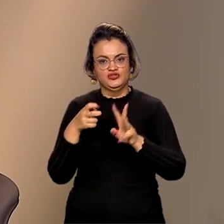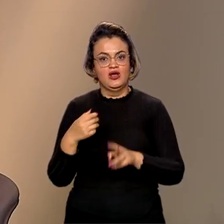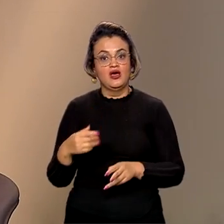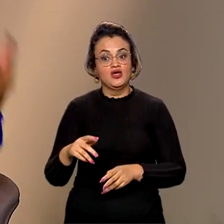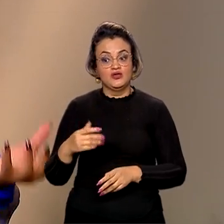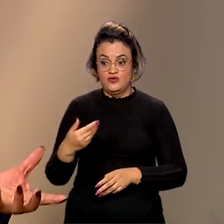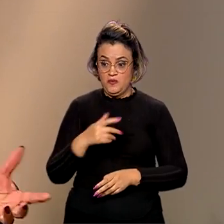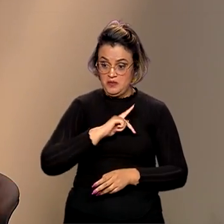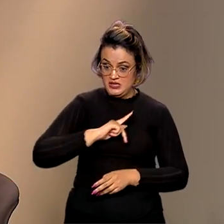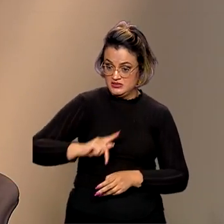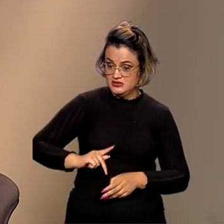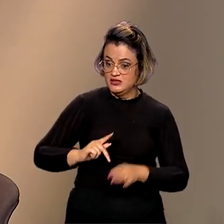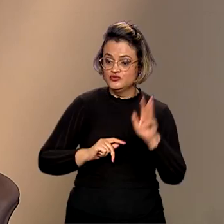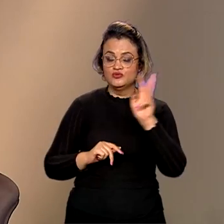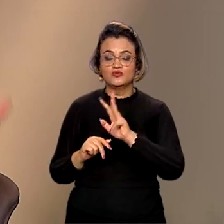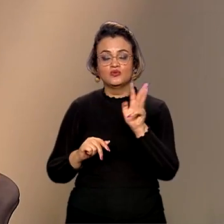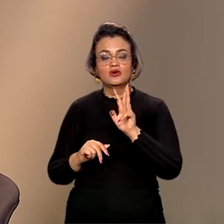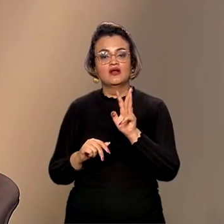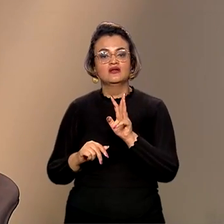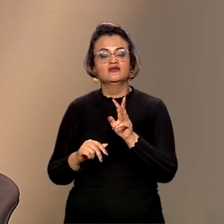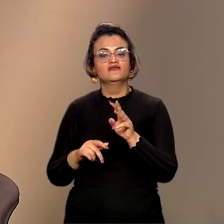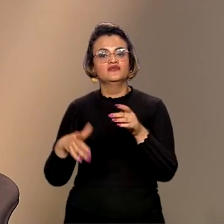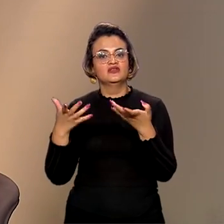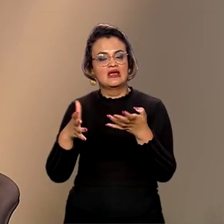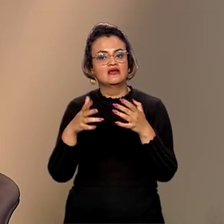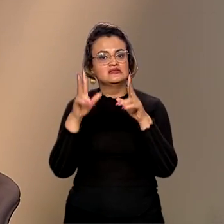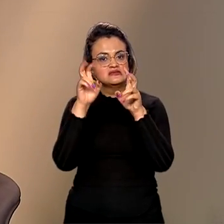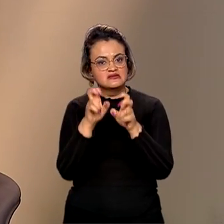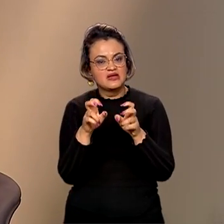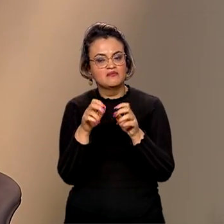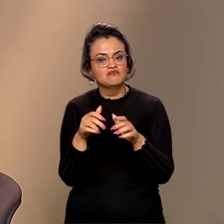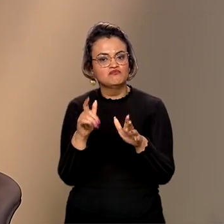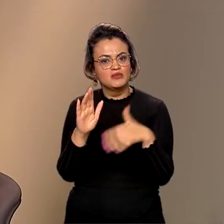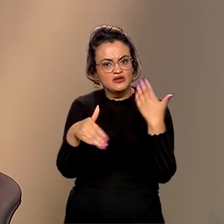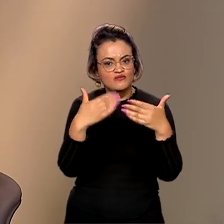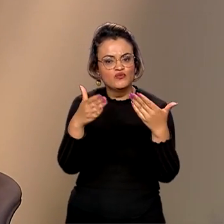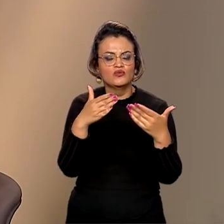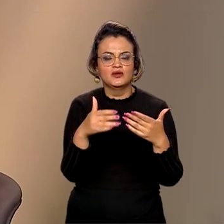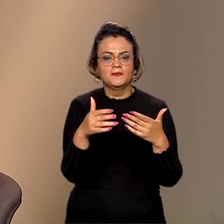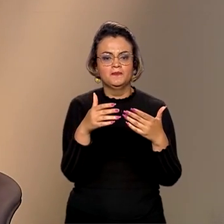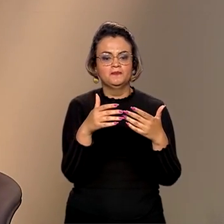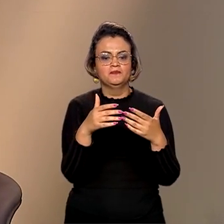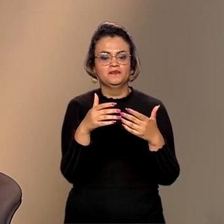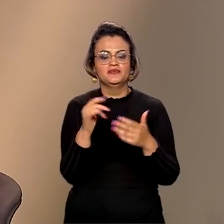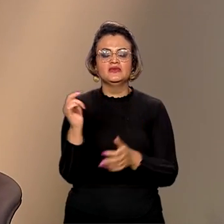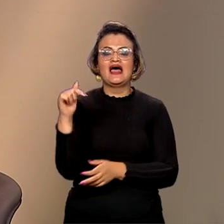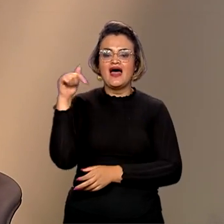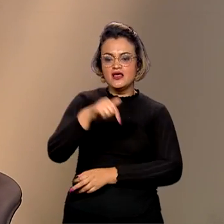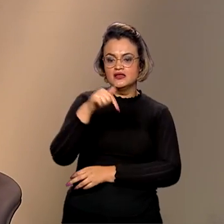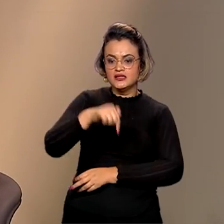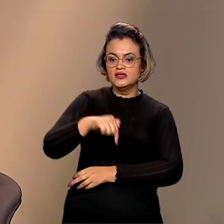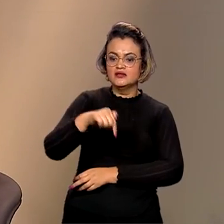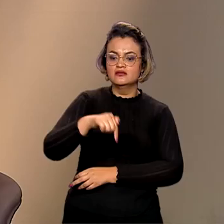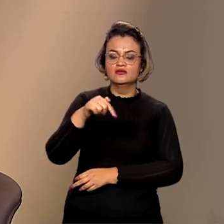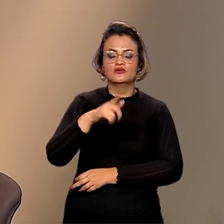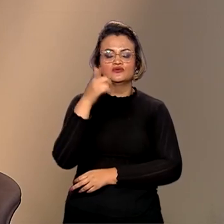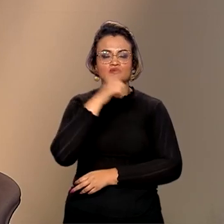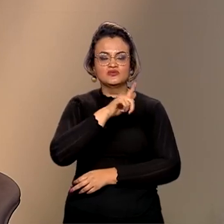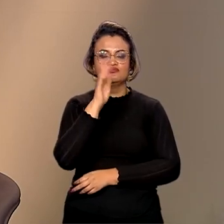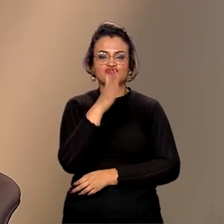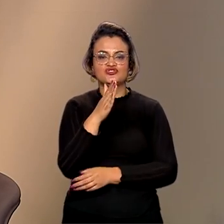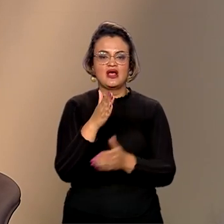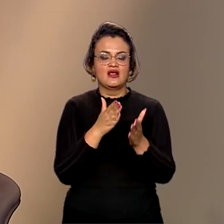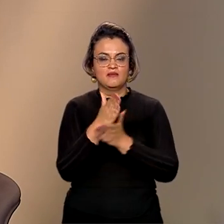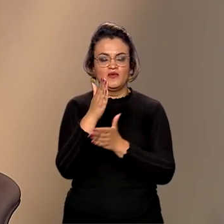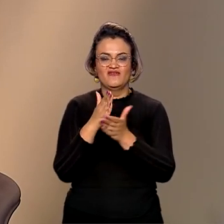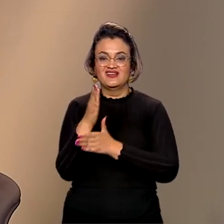comprometimento de destravar essa pauta das demarcações de terras indígenas no Brasil, nós conseguimos homologar seis